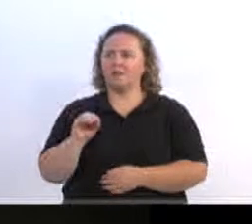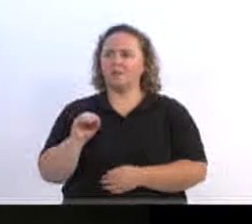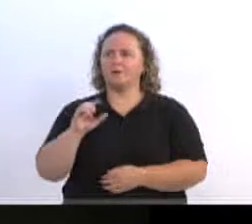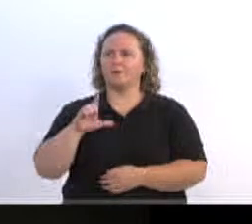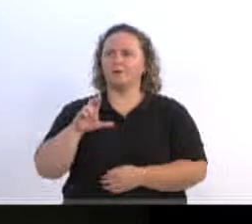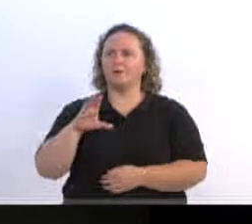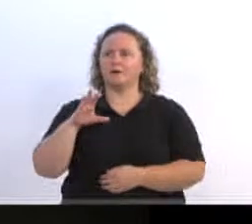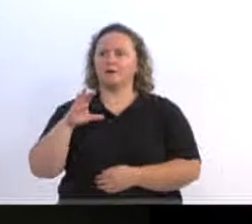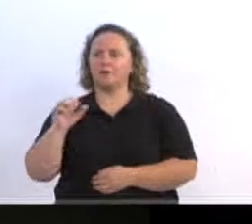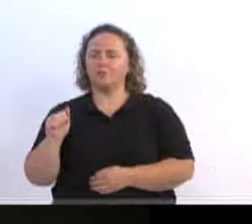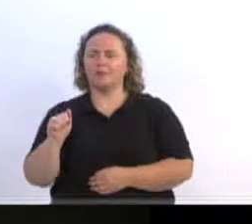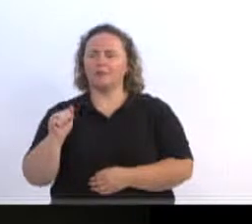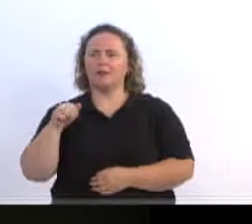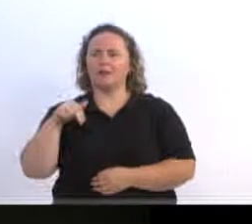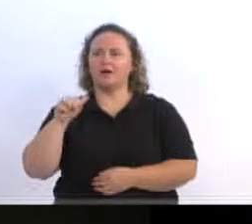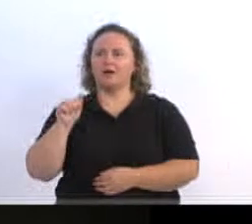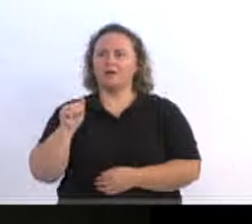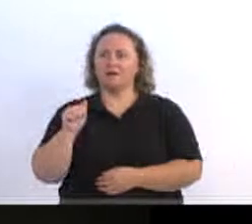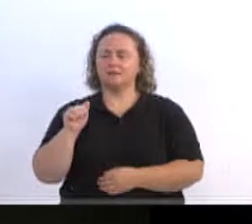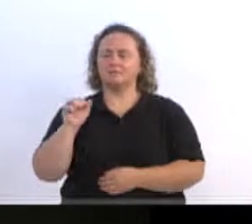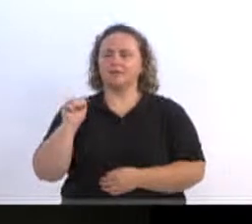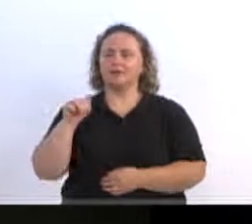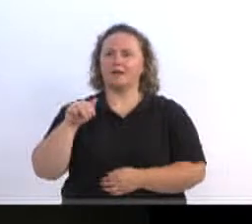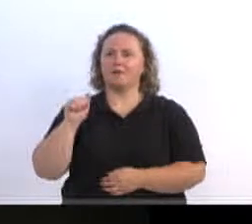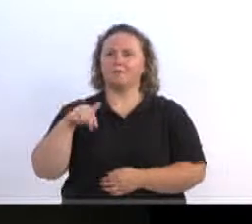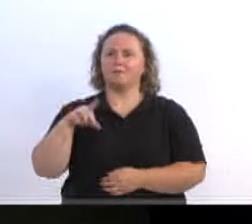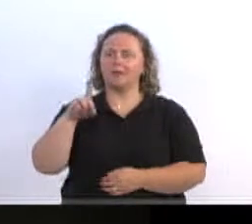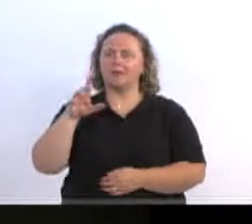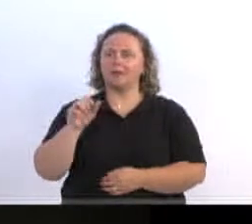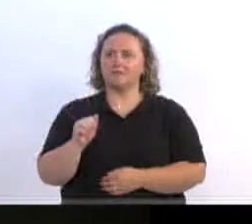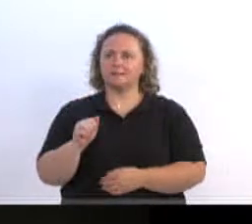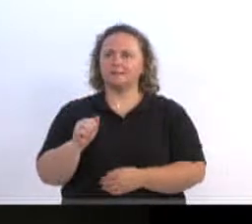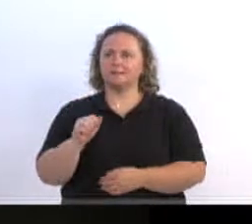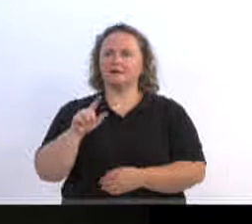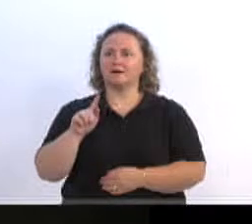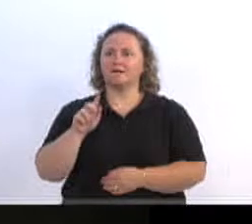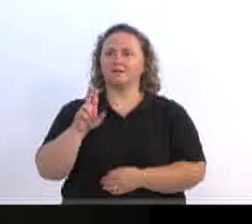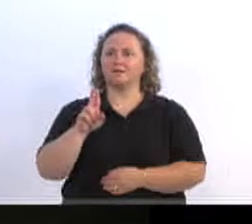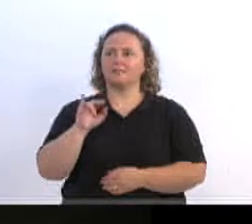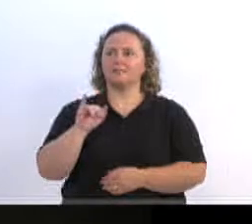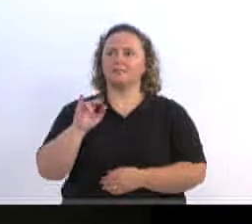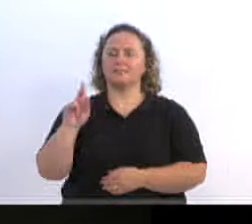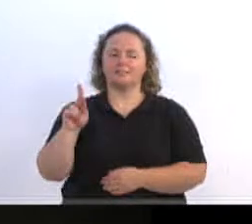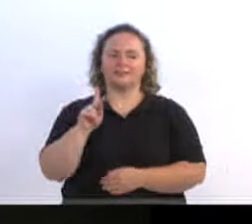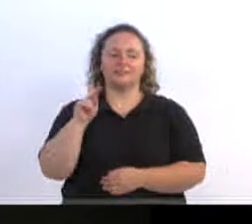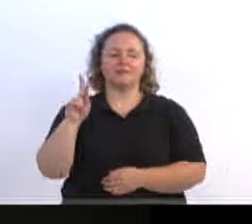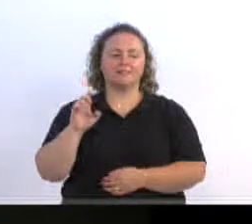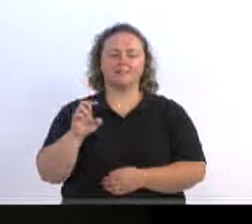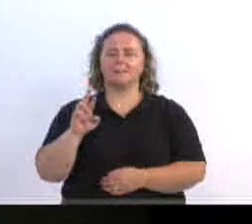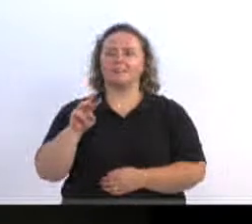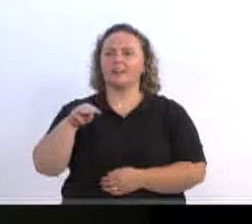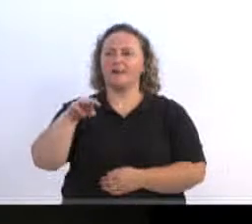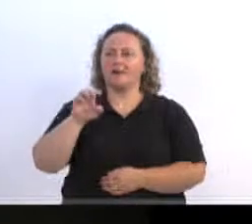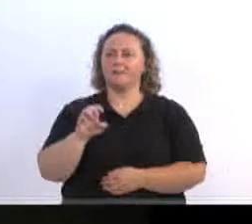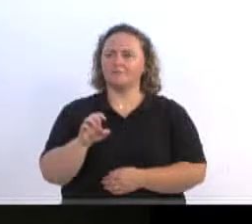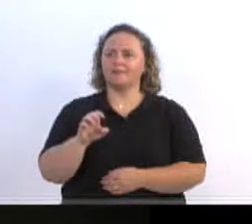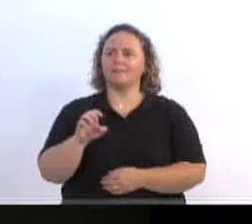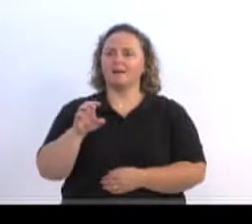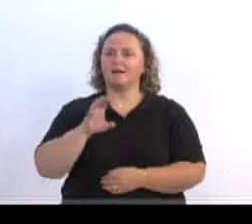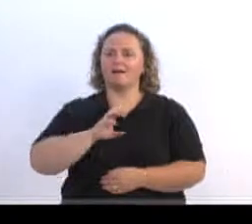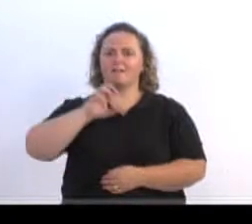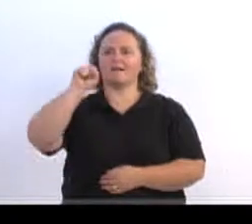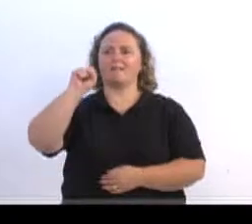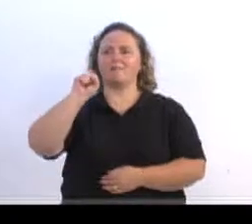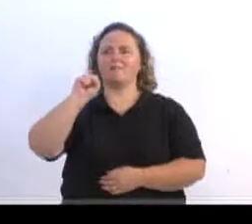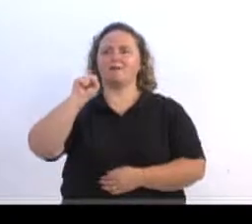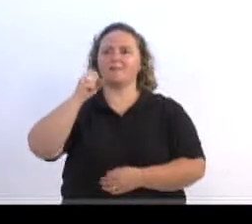André, à Ana Laura, à Amanda e ao Guilherme Soares, que é um grande amigo da família, pela conquista da equipe Techmaker,